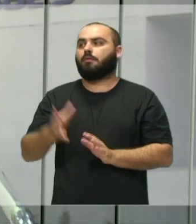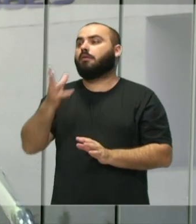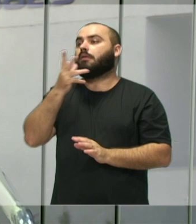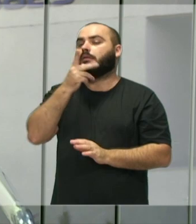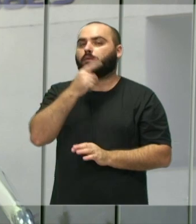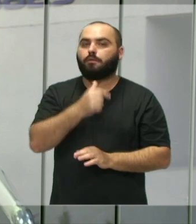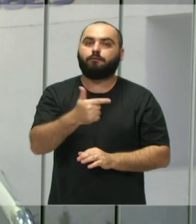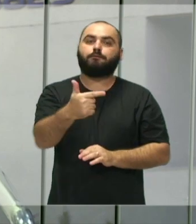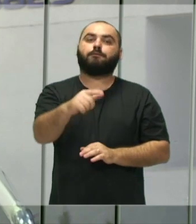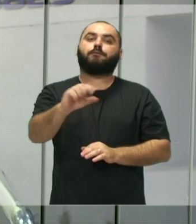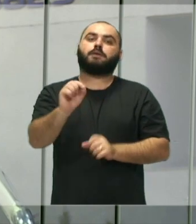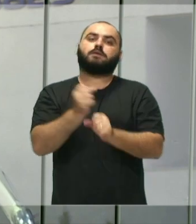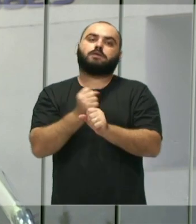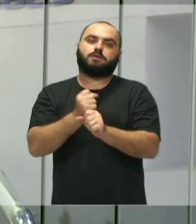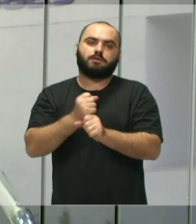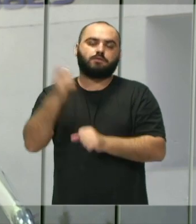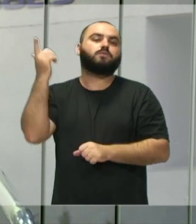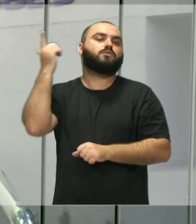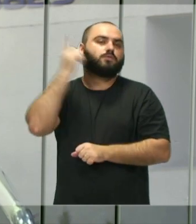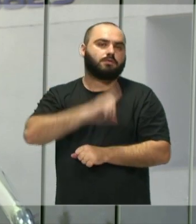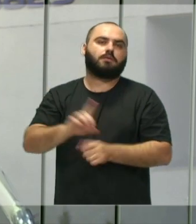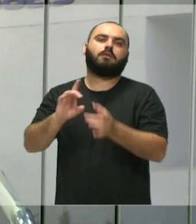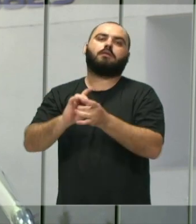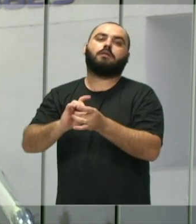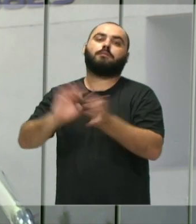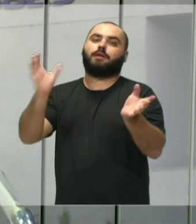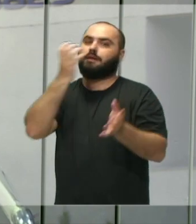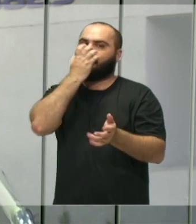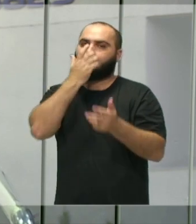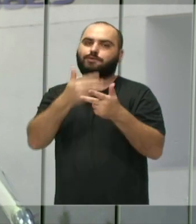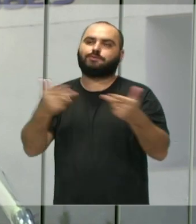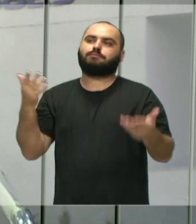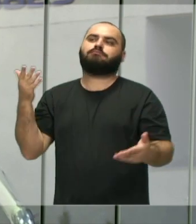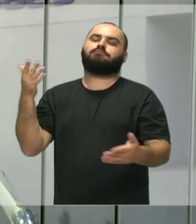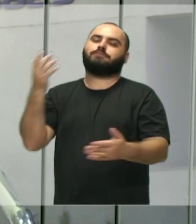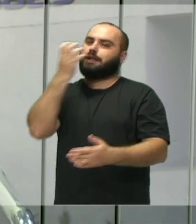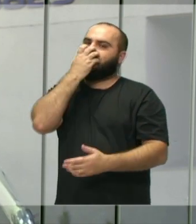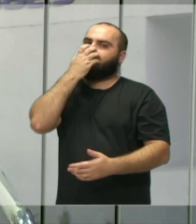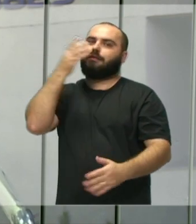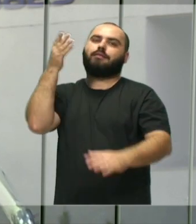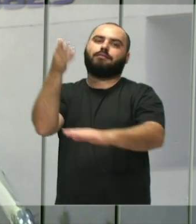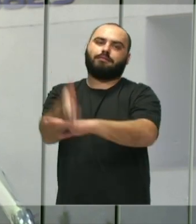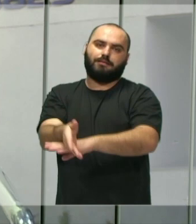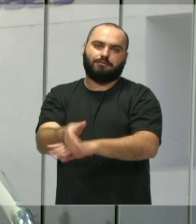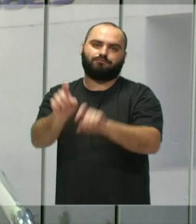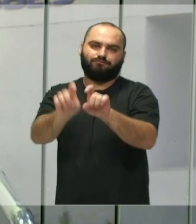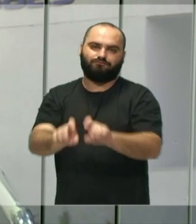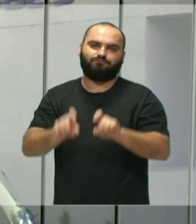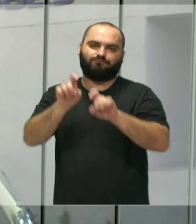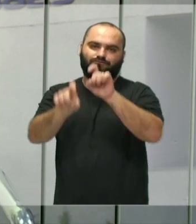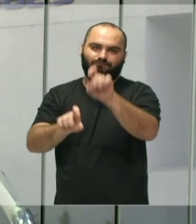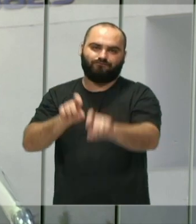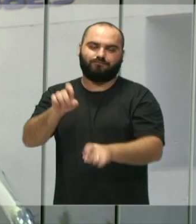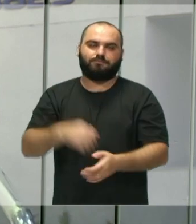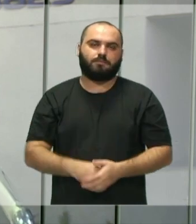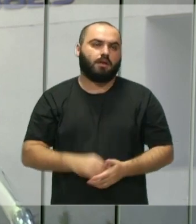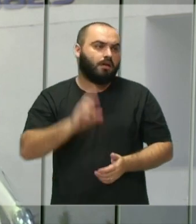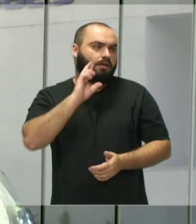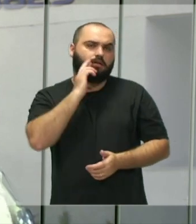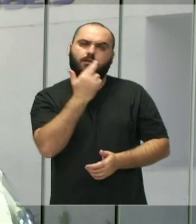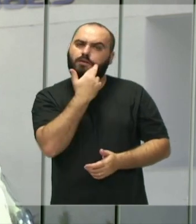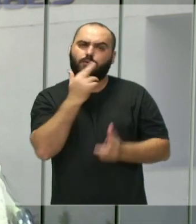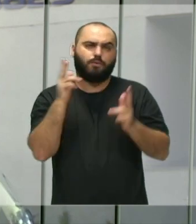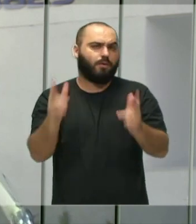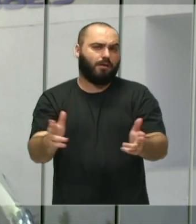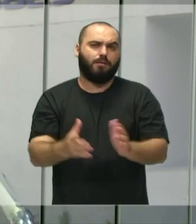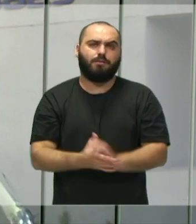20 anos para deixar a cachorra entrar em shopping, né? Então, em restaurantes, a mesma coisa. As pessoas, é como eu falei, faz parte